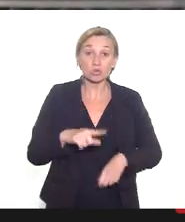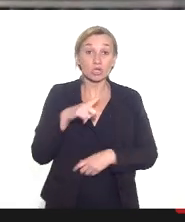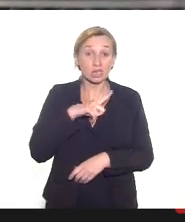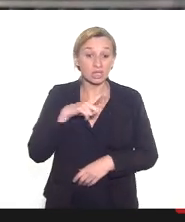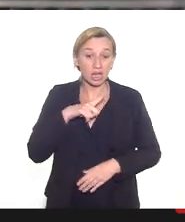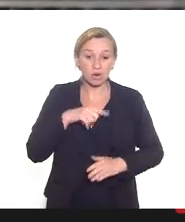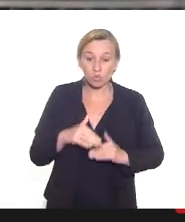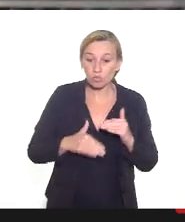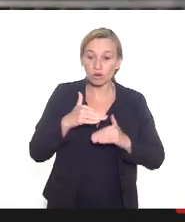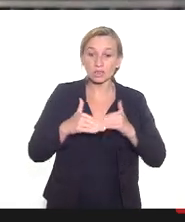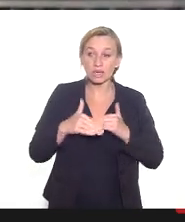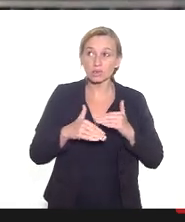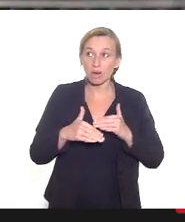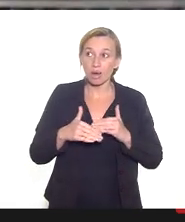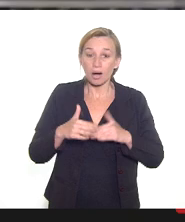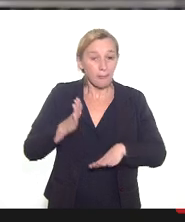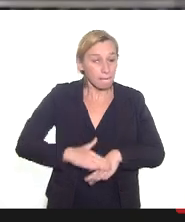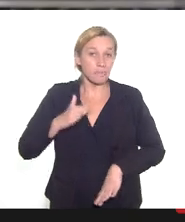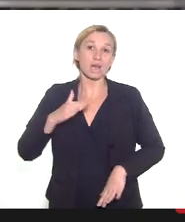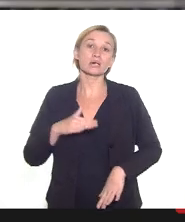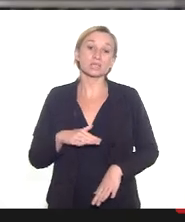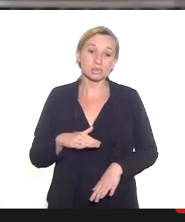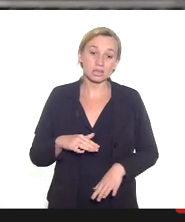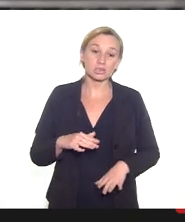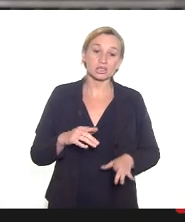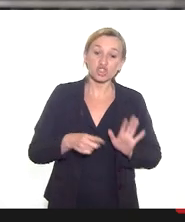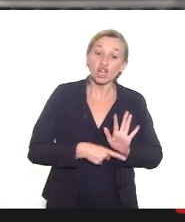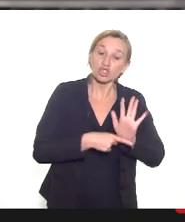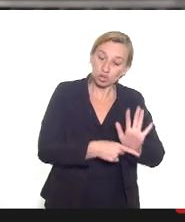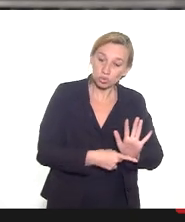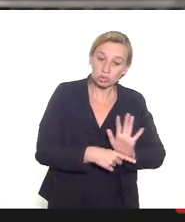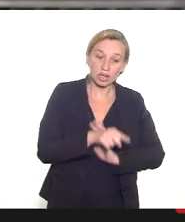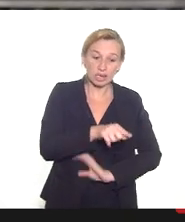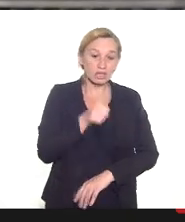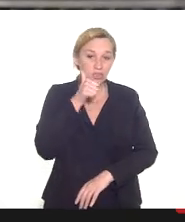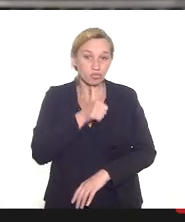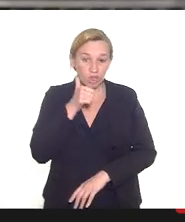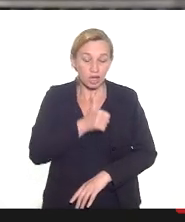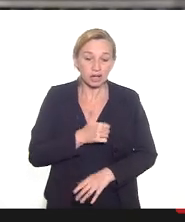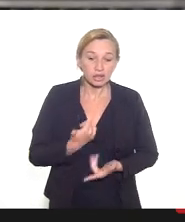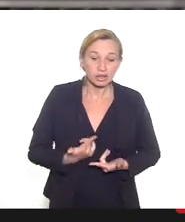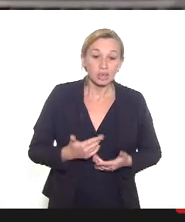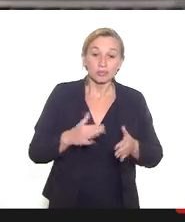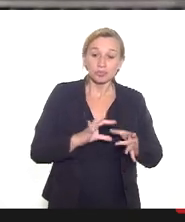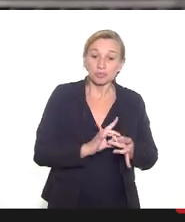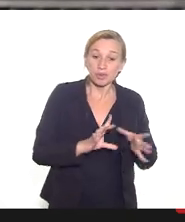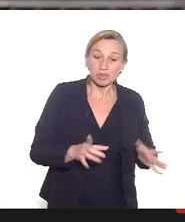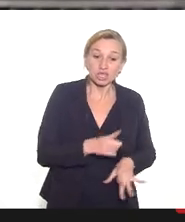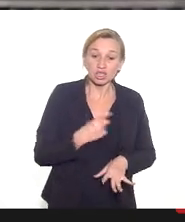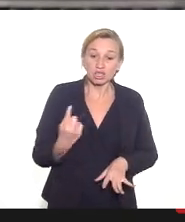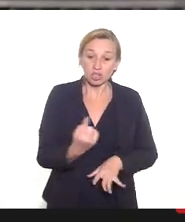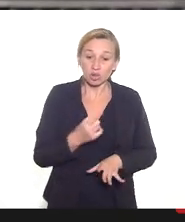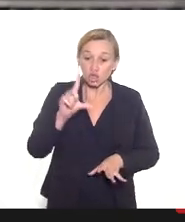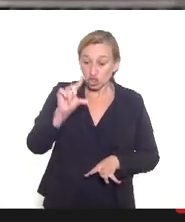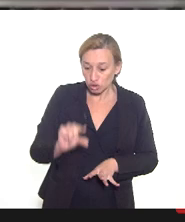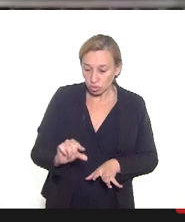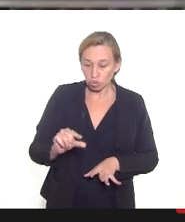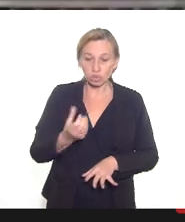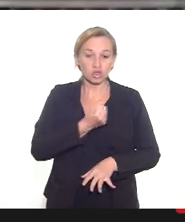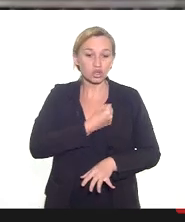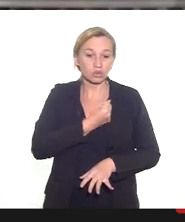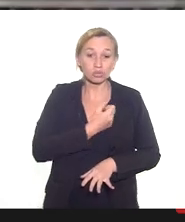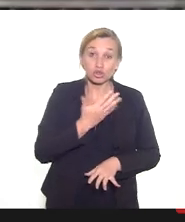um processo maior de atendimento a essas mulheres, permitindo que a gente diminua esse